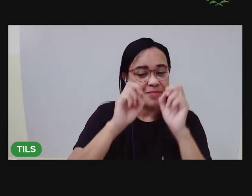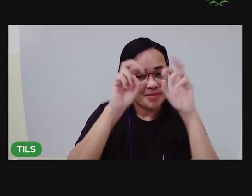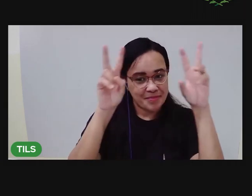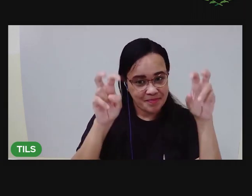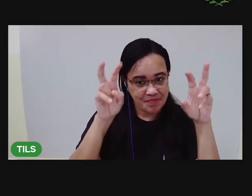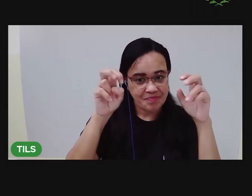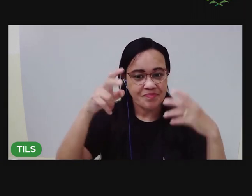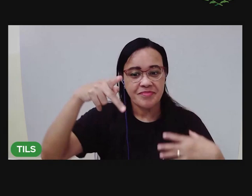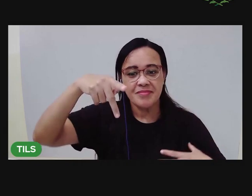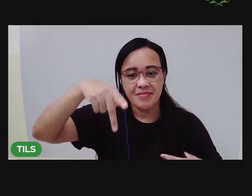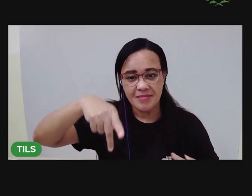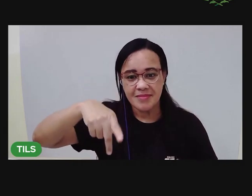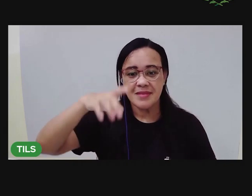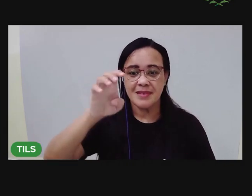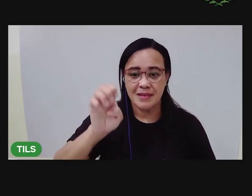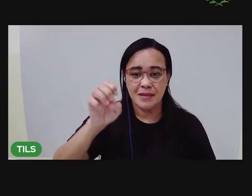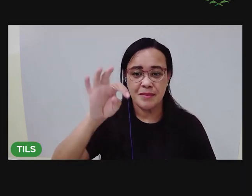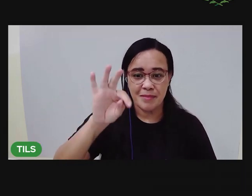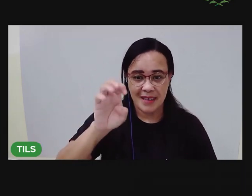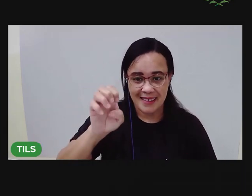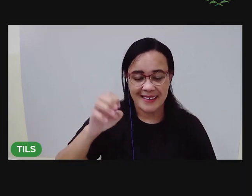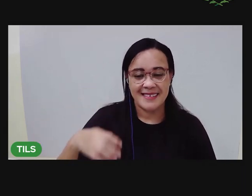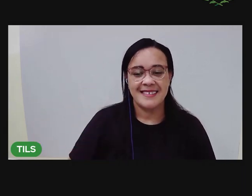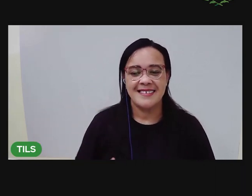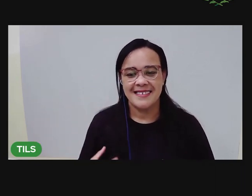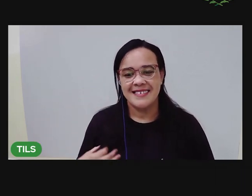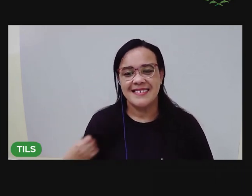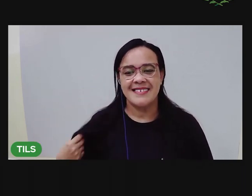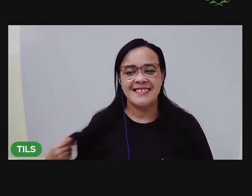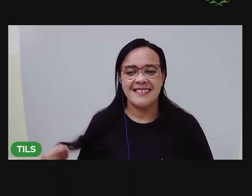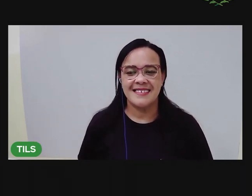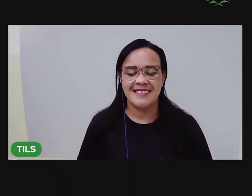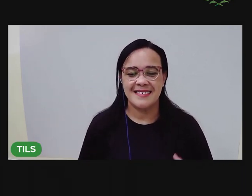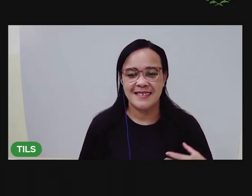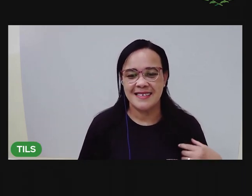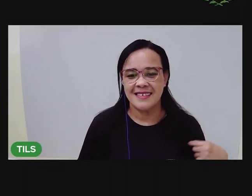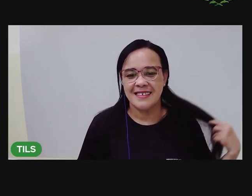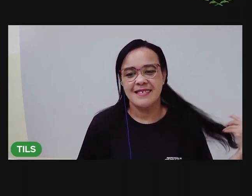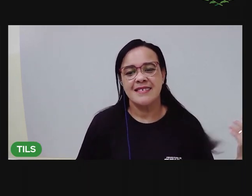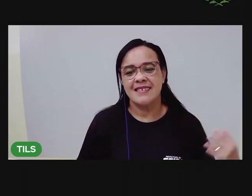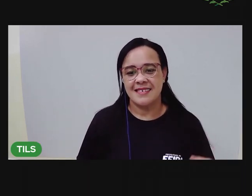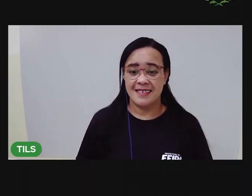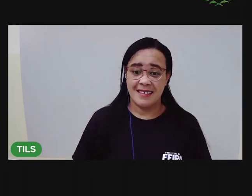continuar com aquela historinha que eu comecei a contar na última aula, lembra?